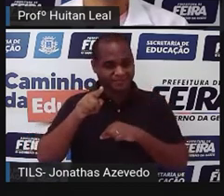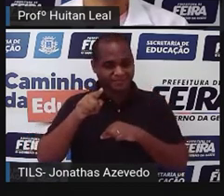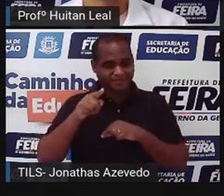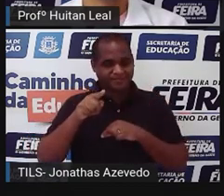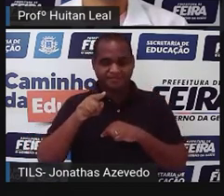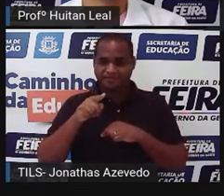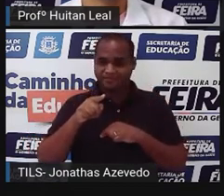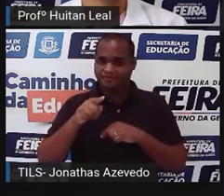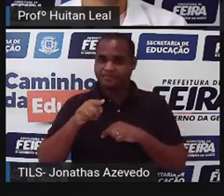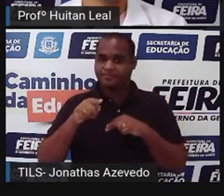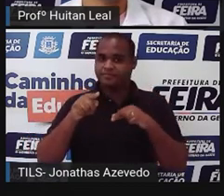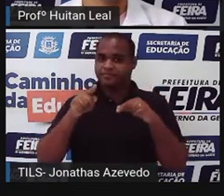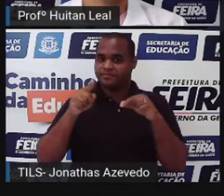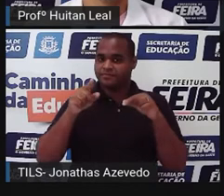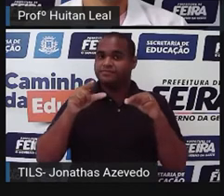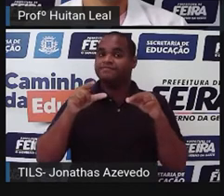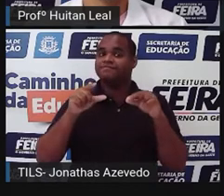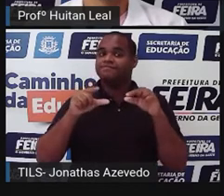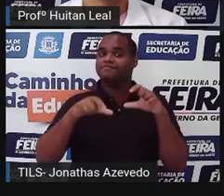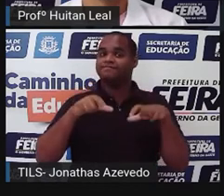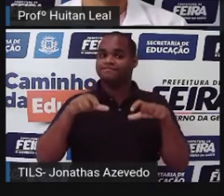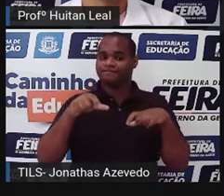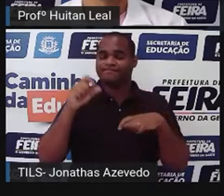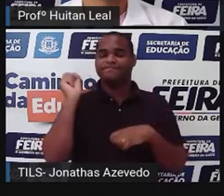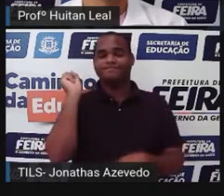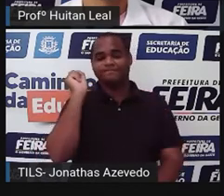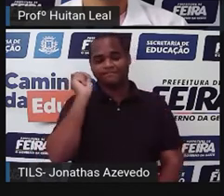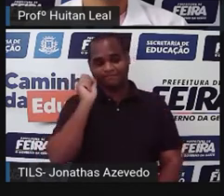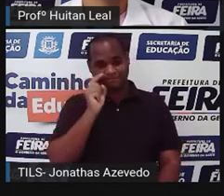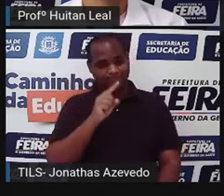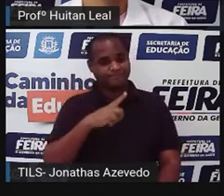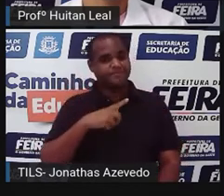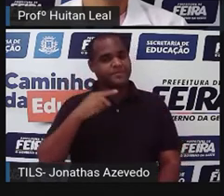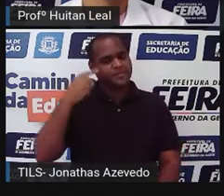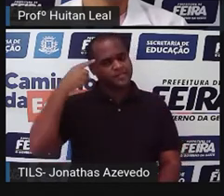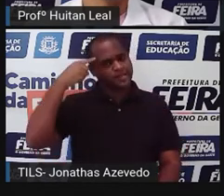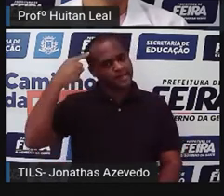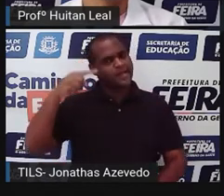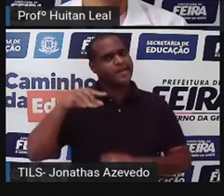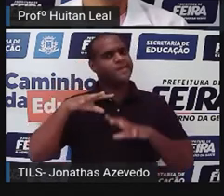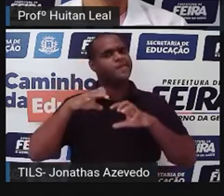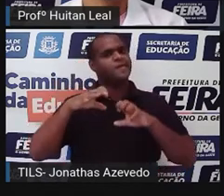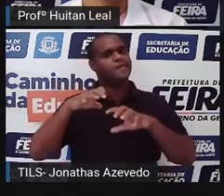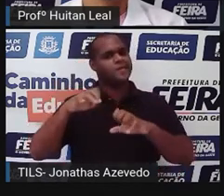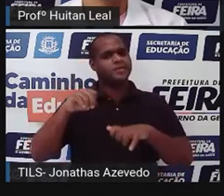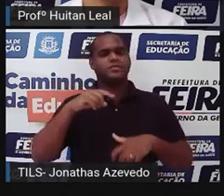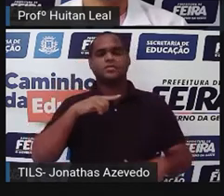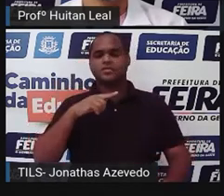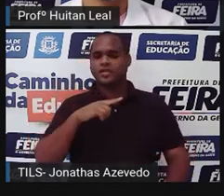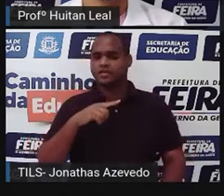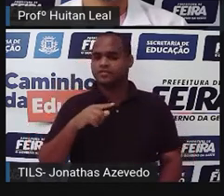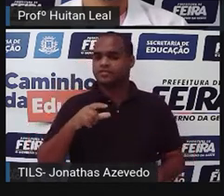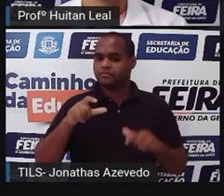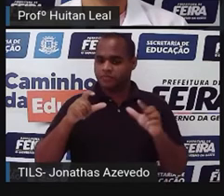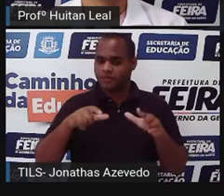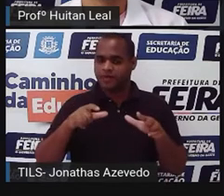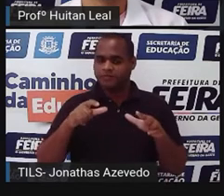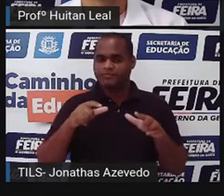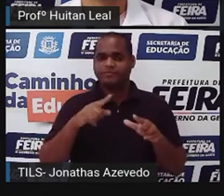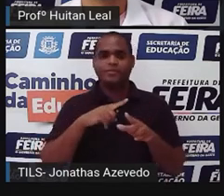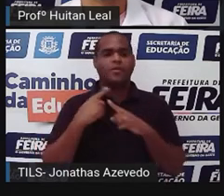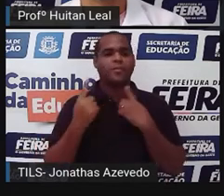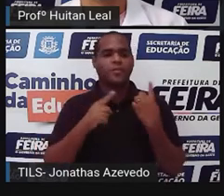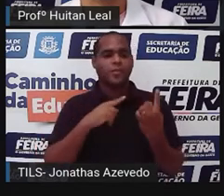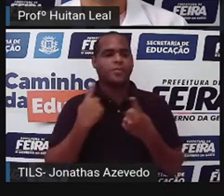Então, é um ambiente que já nos traz uma certa ideia de terror, porque ali é um cemitério. Mas vamos